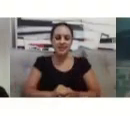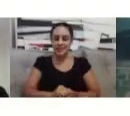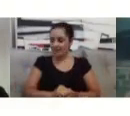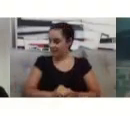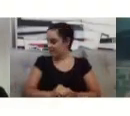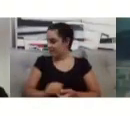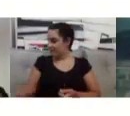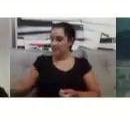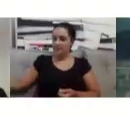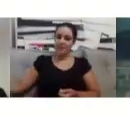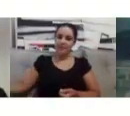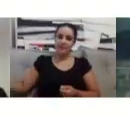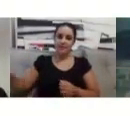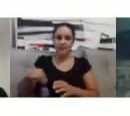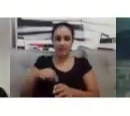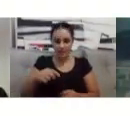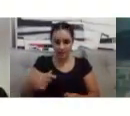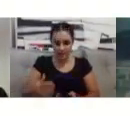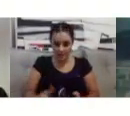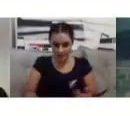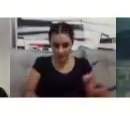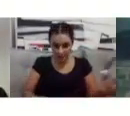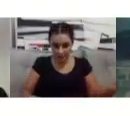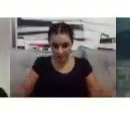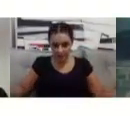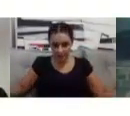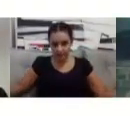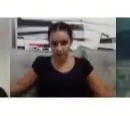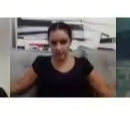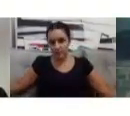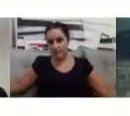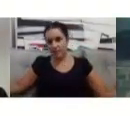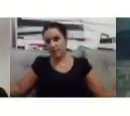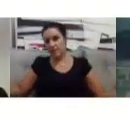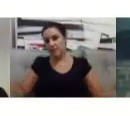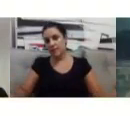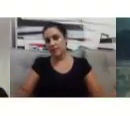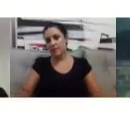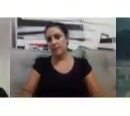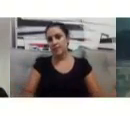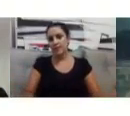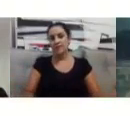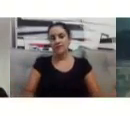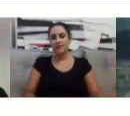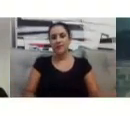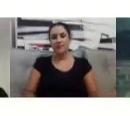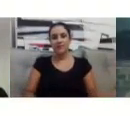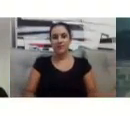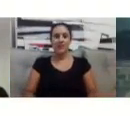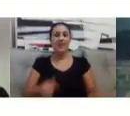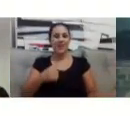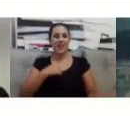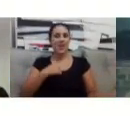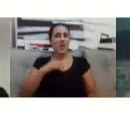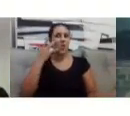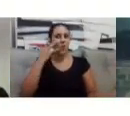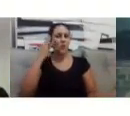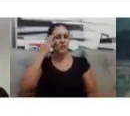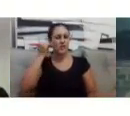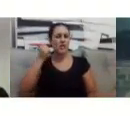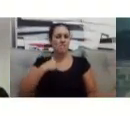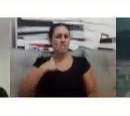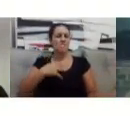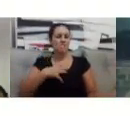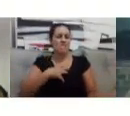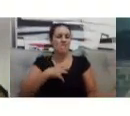Eu espero que seja bom. Espero que eu goste. Eu sei que eu vou gostar. E que isso seja muito